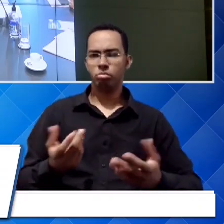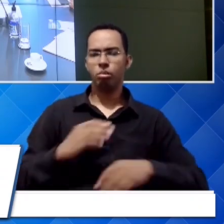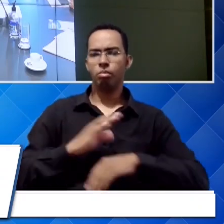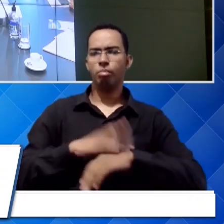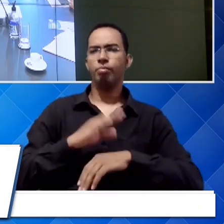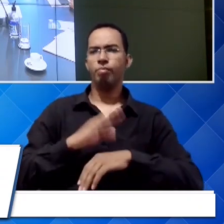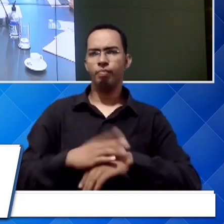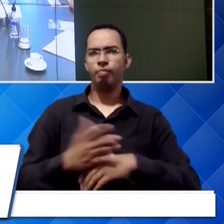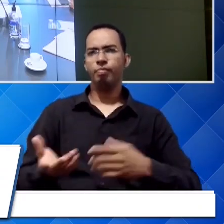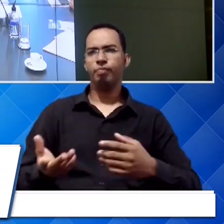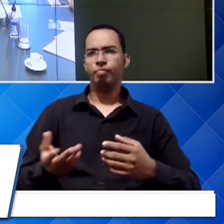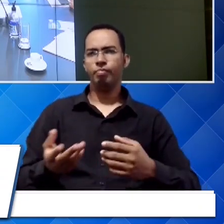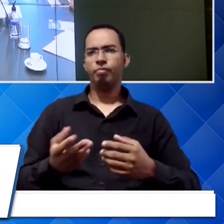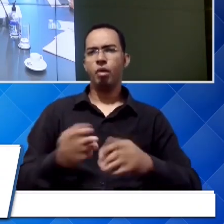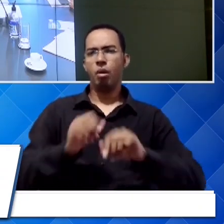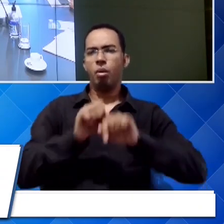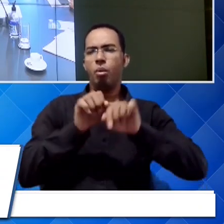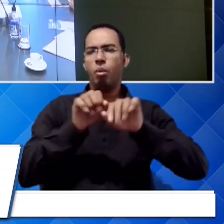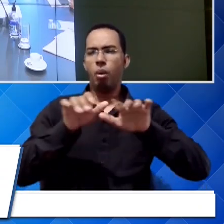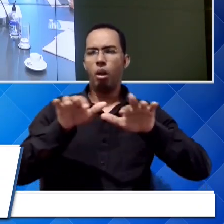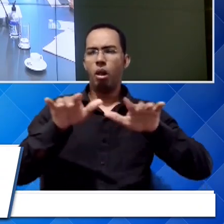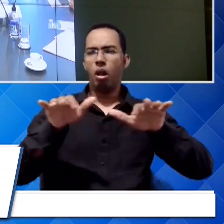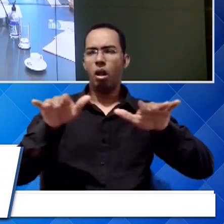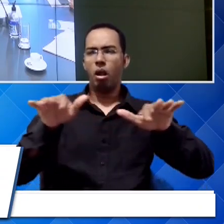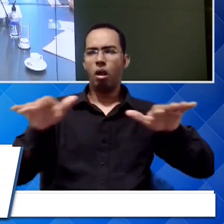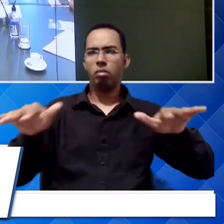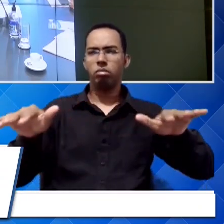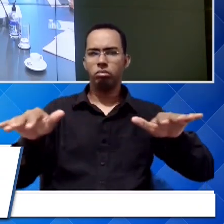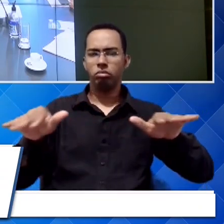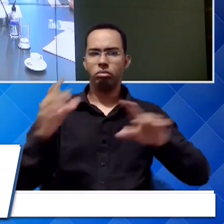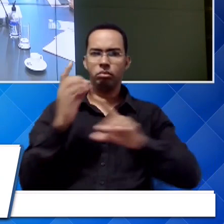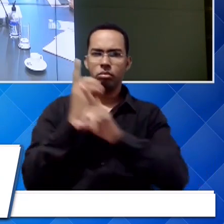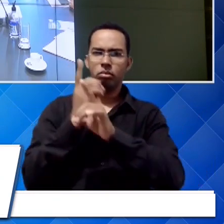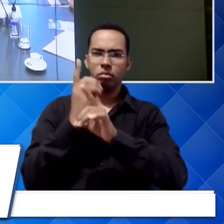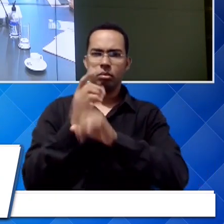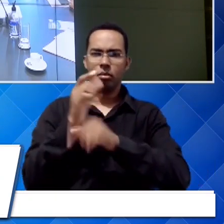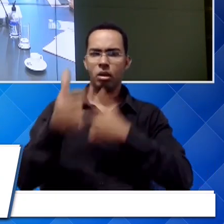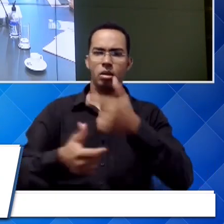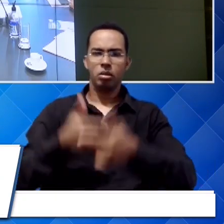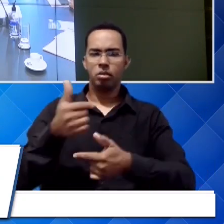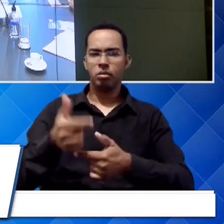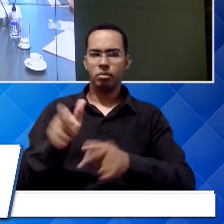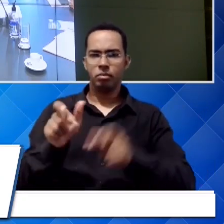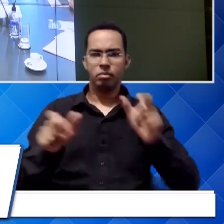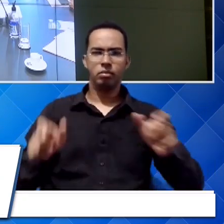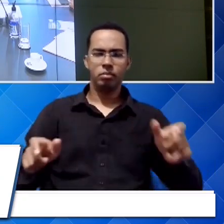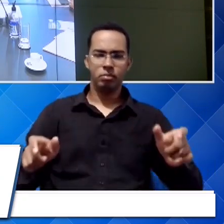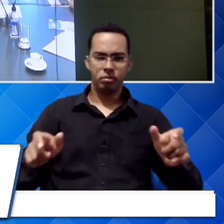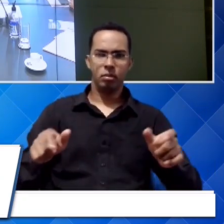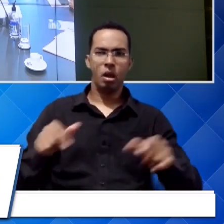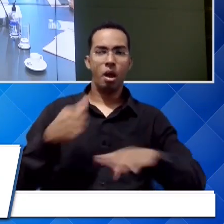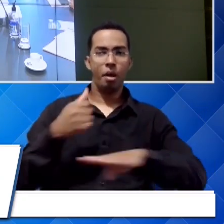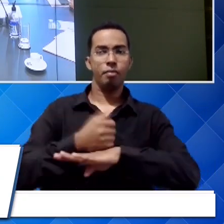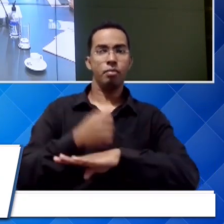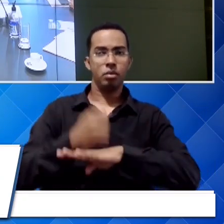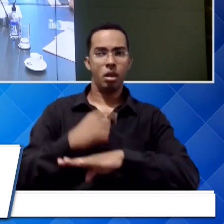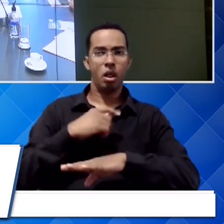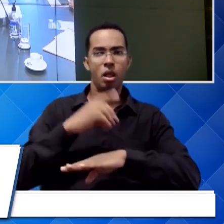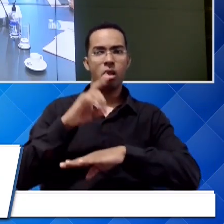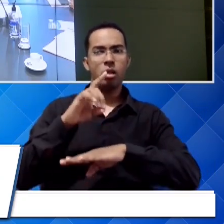devastadora no atendimento aos trabalhadores. Franca tem uma direção,